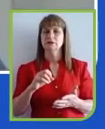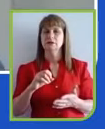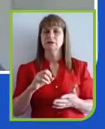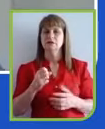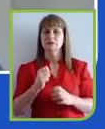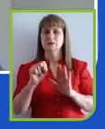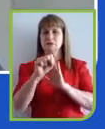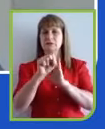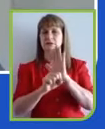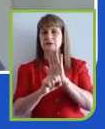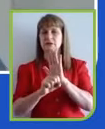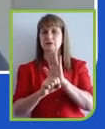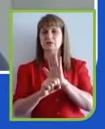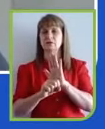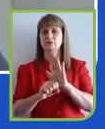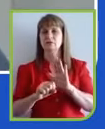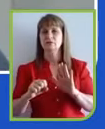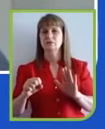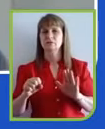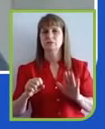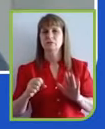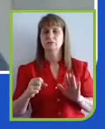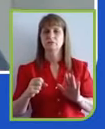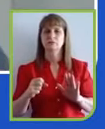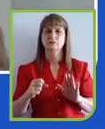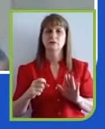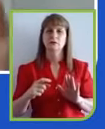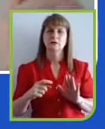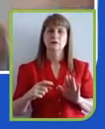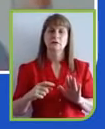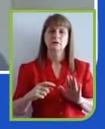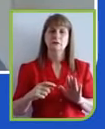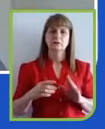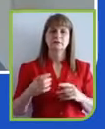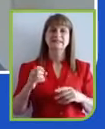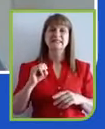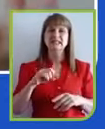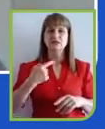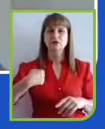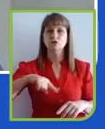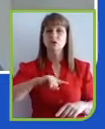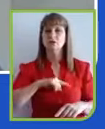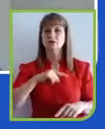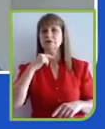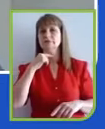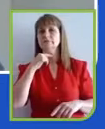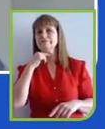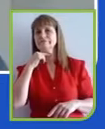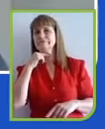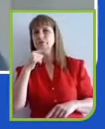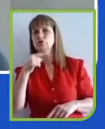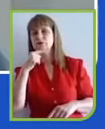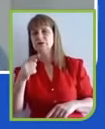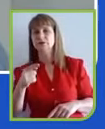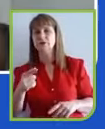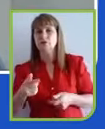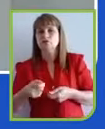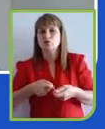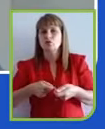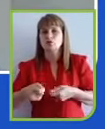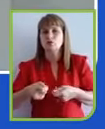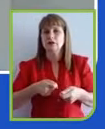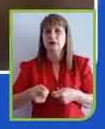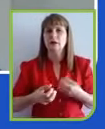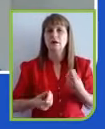fêmulos climáticos sejam controlados. E, se não controlarmos, vamos ver o que está acontecendo agora, neste momento. No